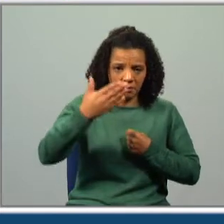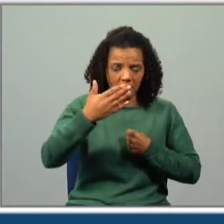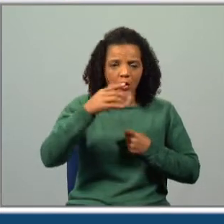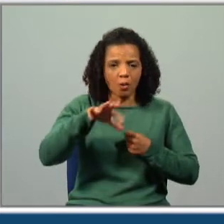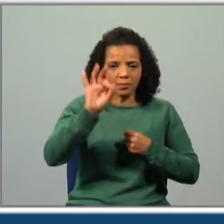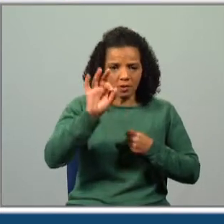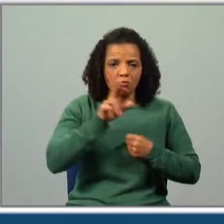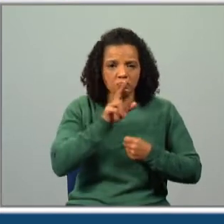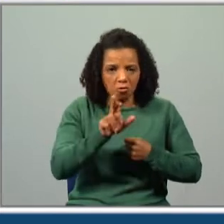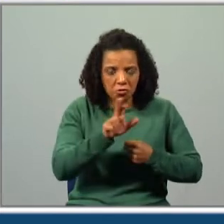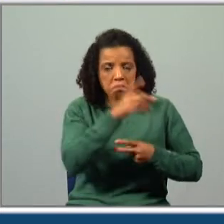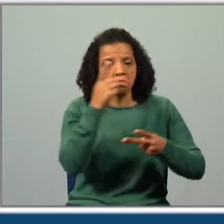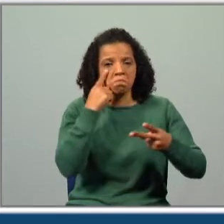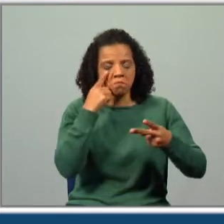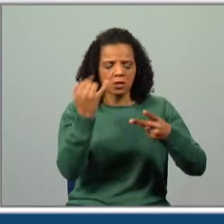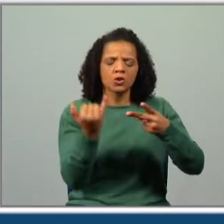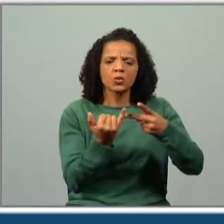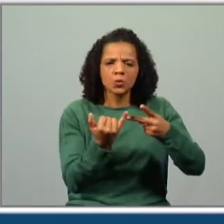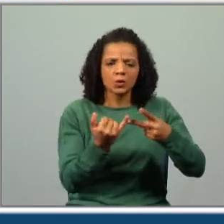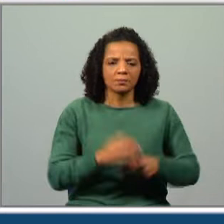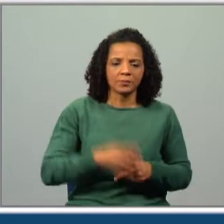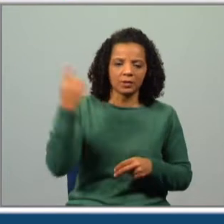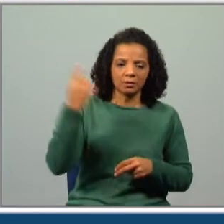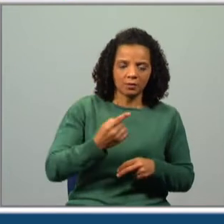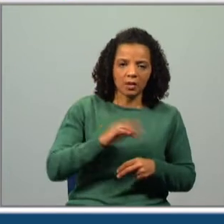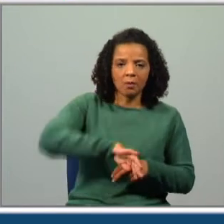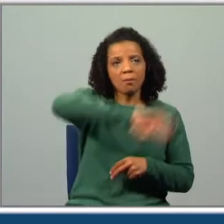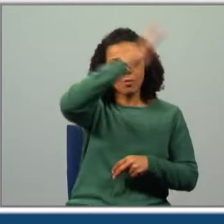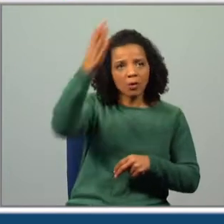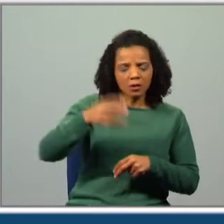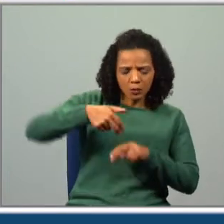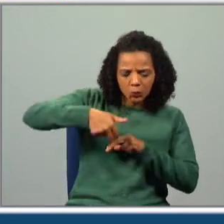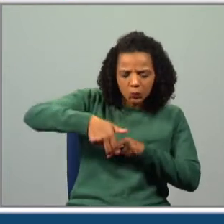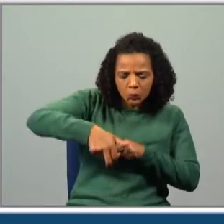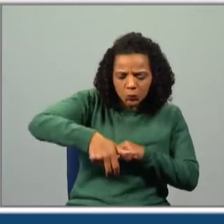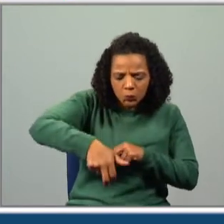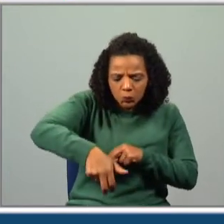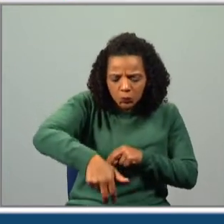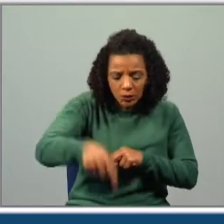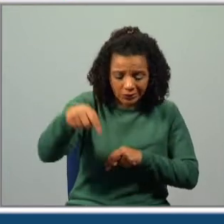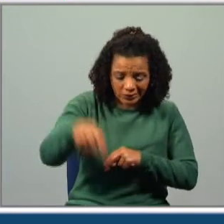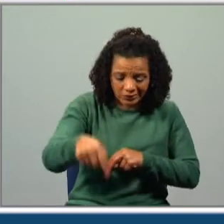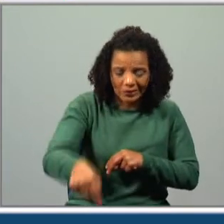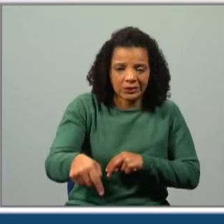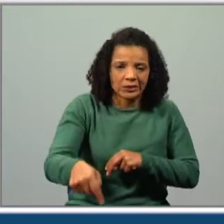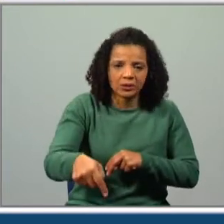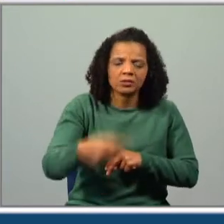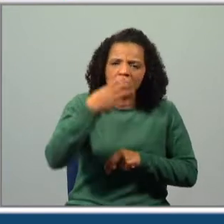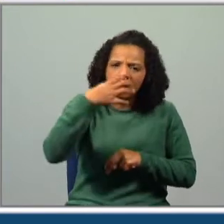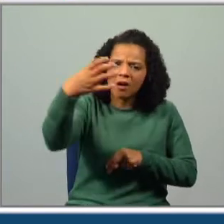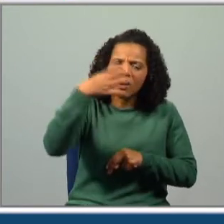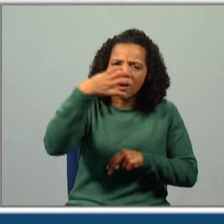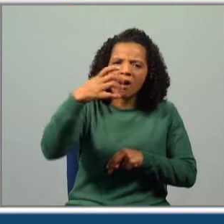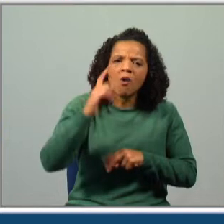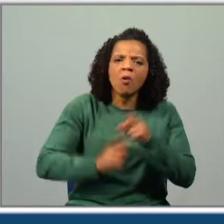opção de resposta. A segunda. Devia descer a montanha mágica e quando chegasse lá abaixo, gritar